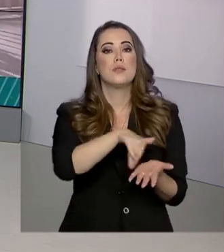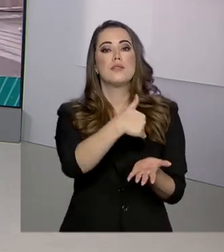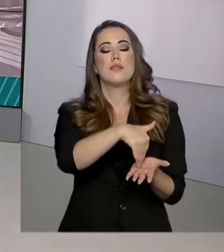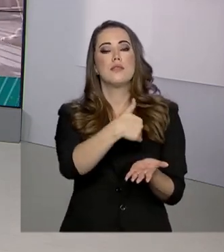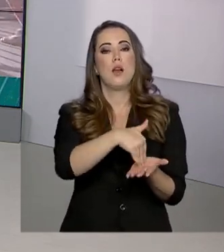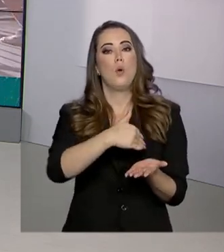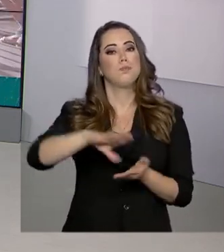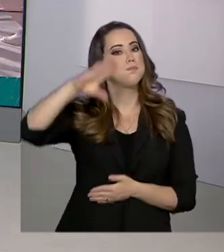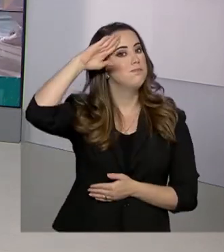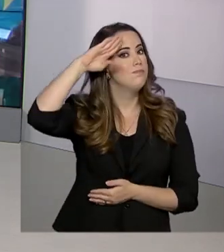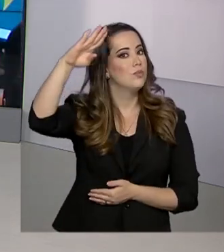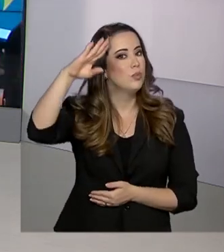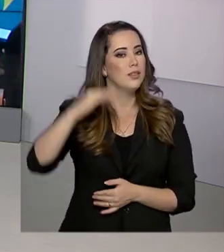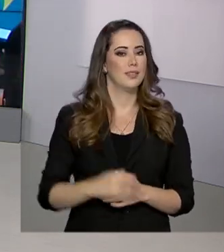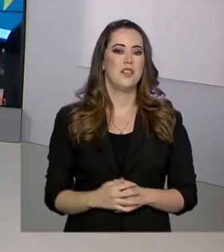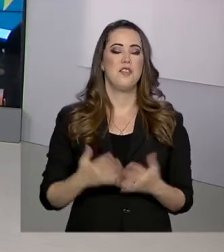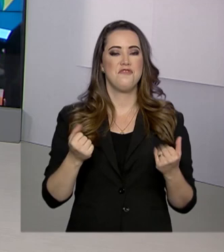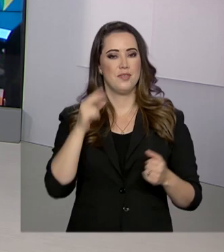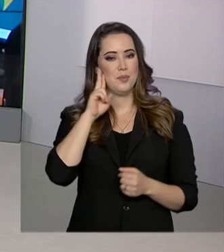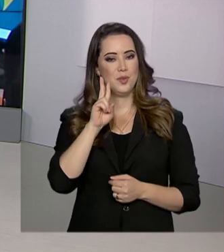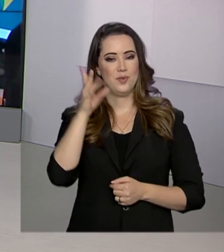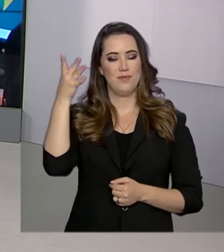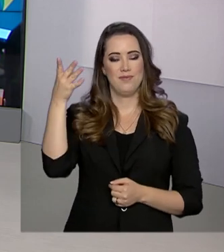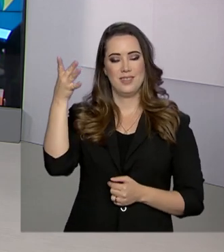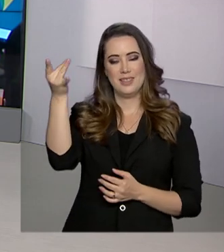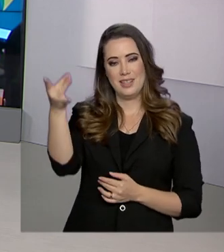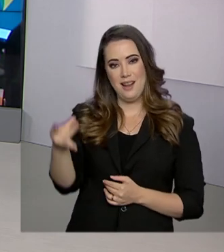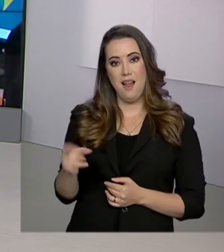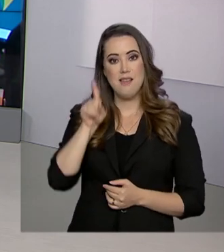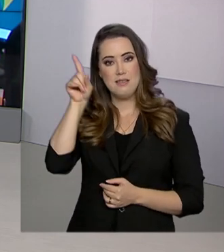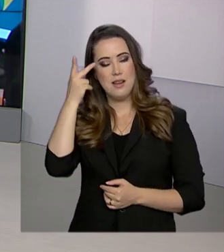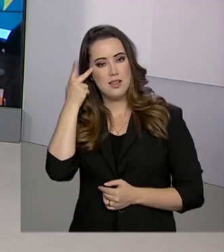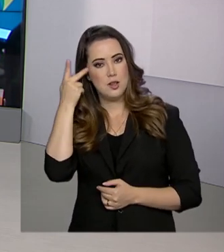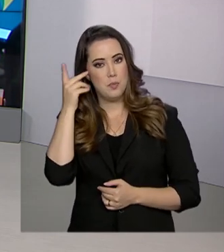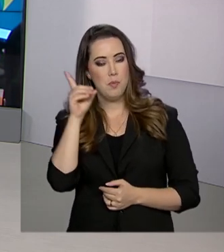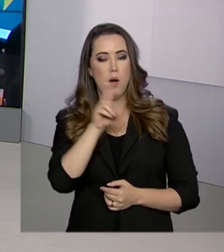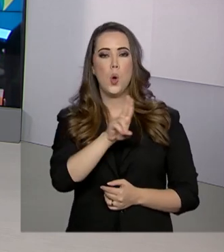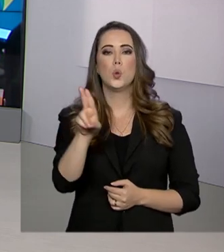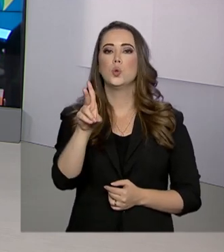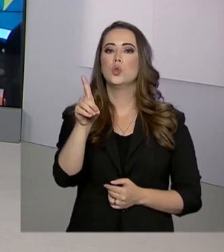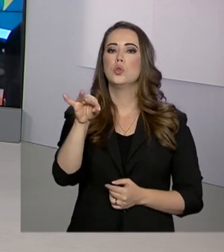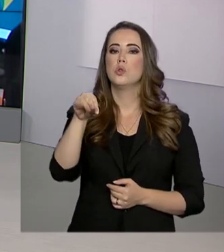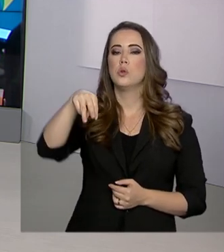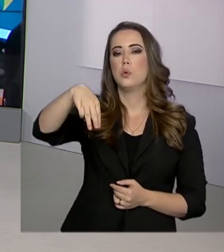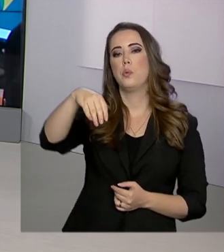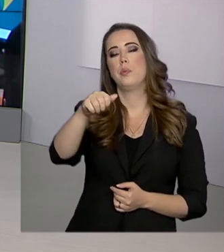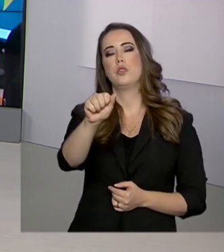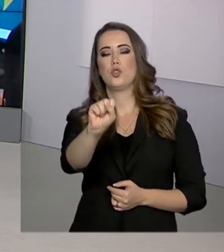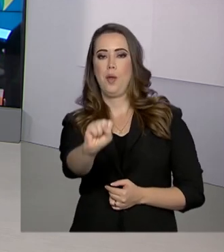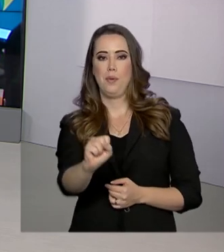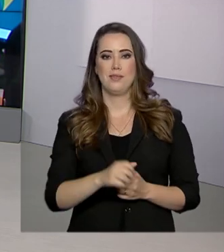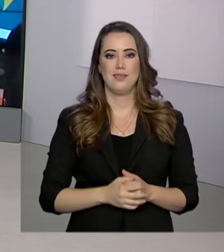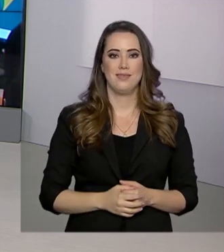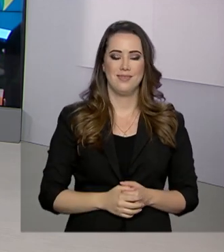militar. Vamos até São Paulo saber os detalhes ao vivo com Dimas Soldi. Dimas, bom dia pra você.